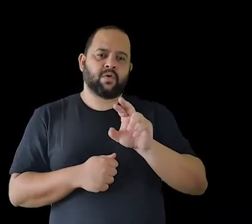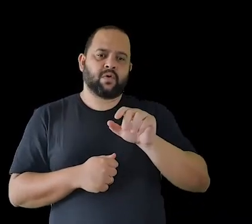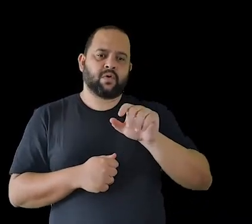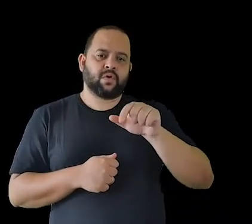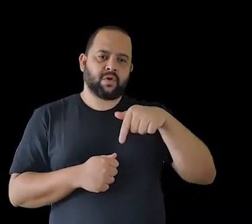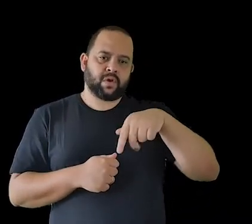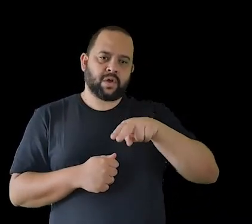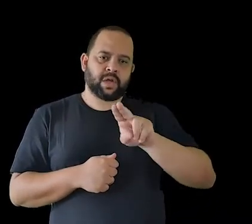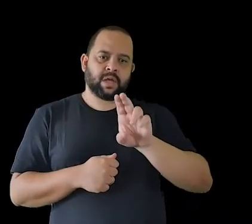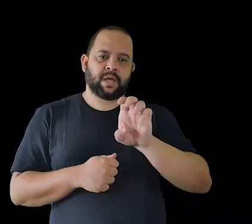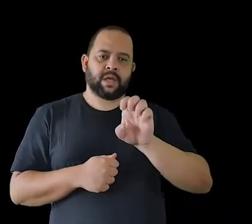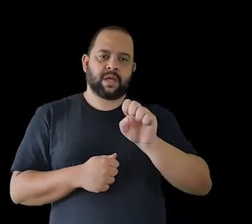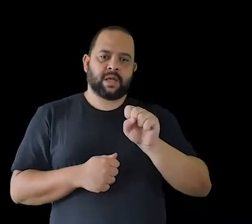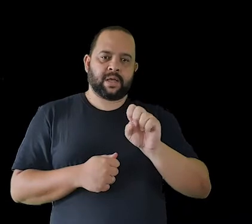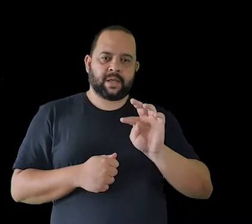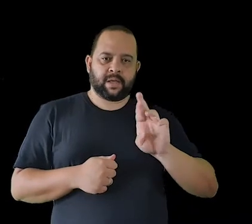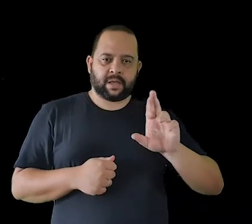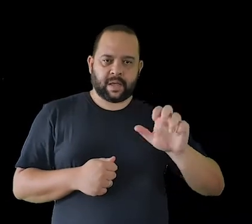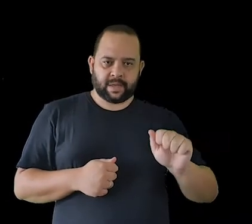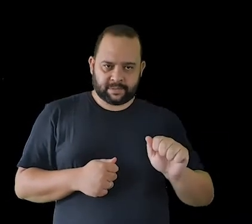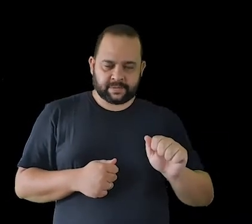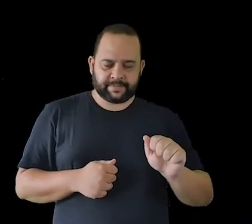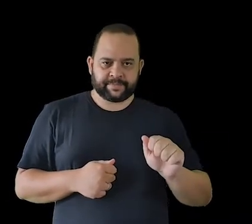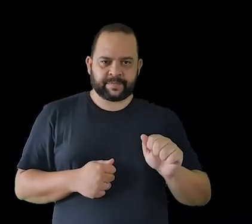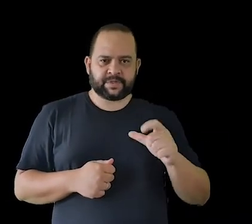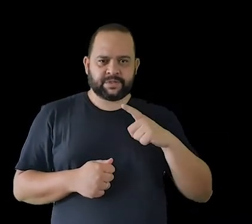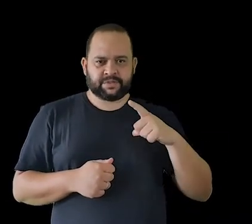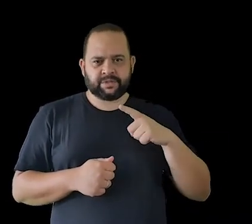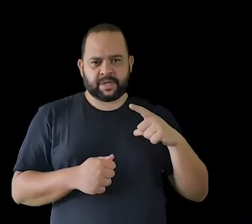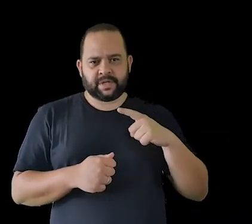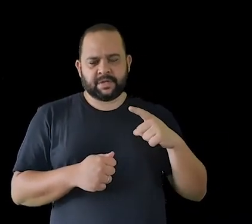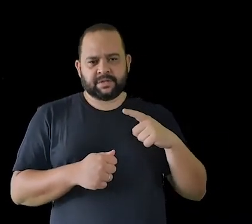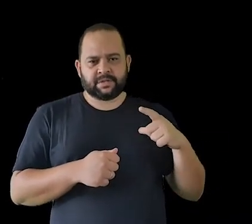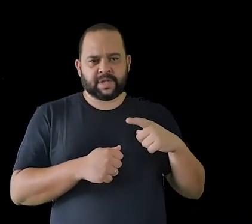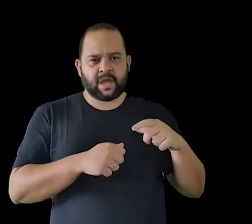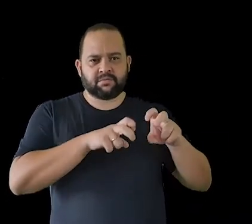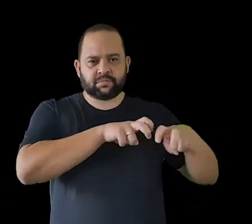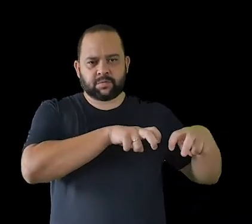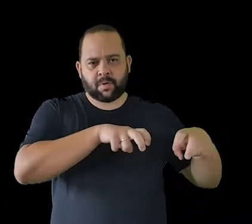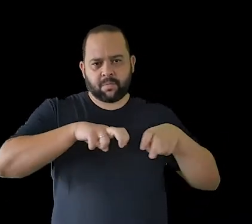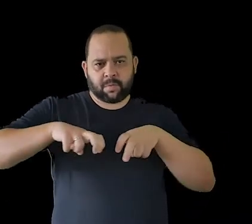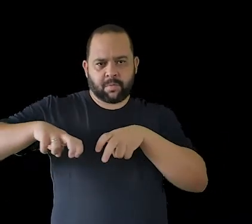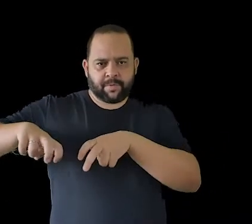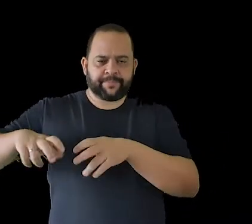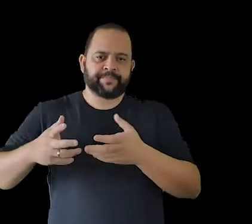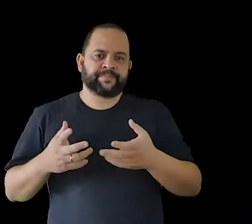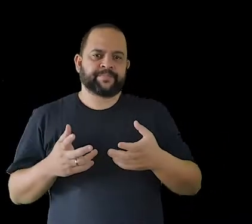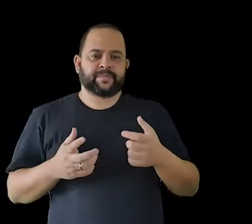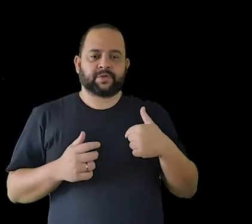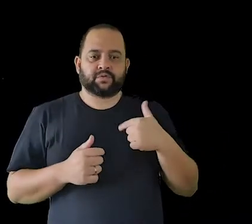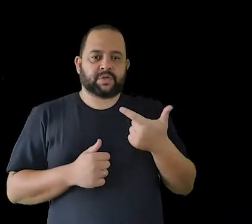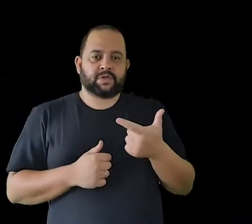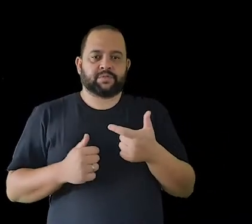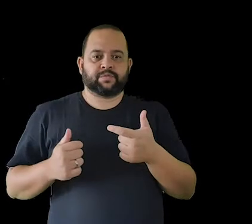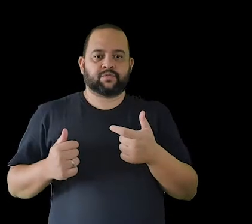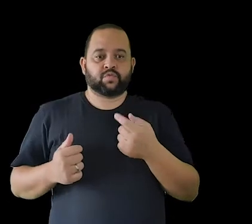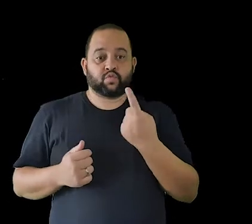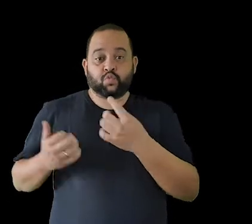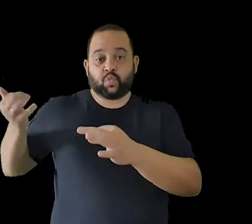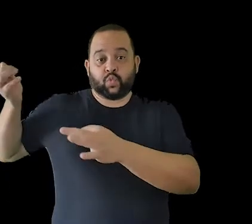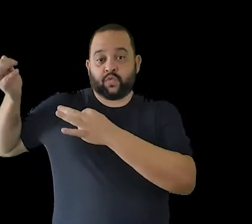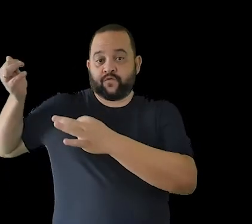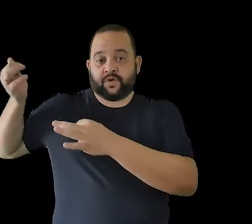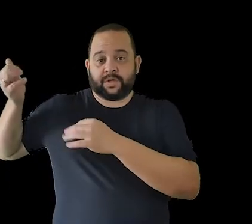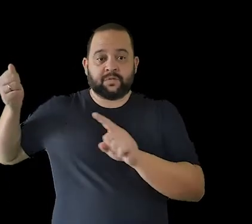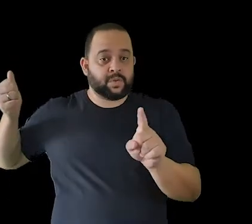desses cinco instrumentos, quando a gente começa a multiplicar eles e formar os naipes. Então, ao invés de ter só um primeiro violino, a gente tem